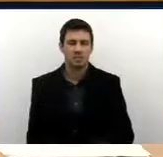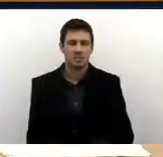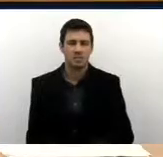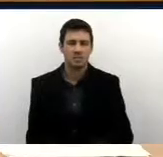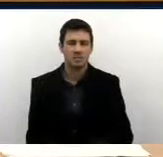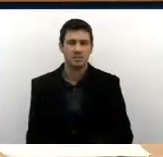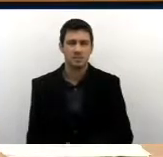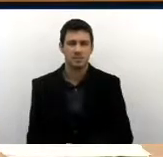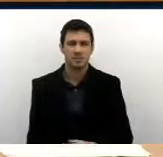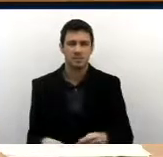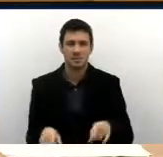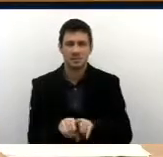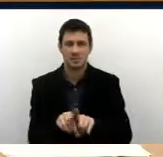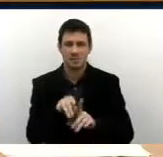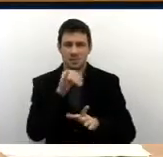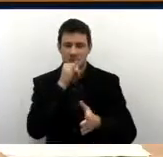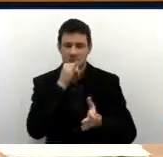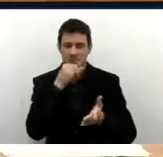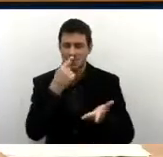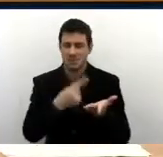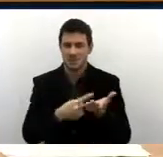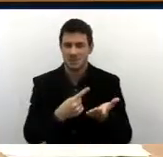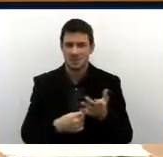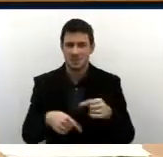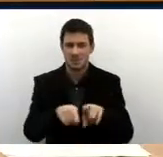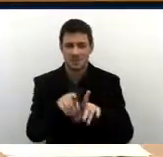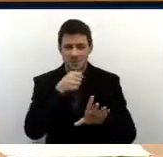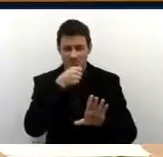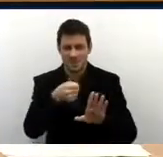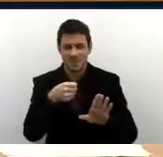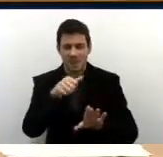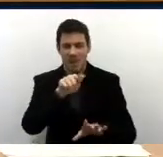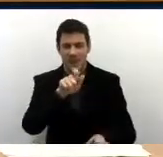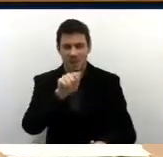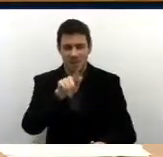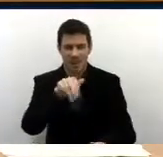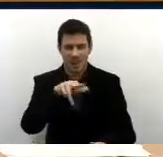Com a palavra, nobre senhor Arinaldo.